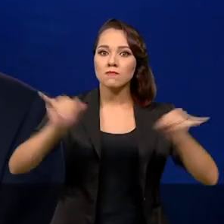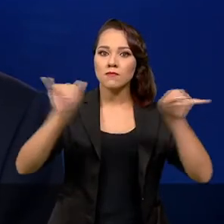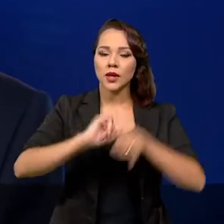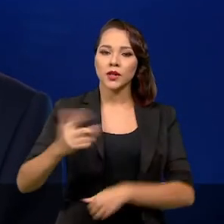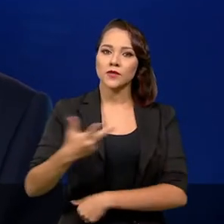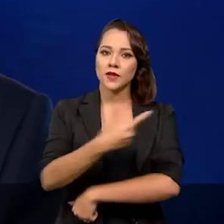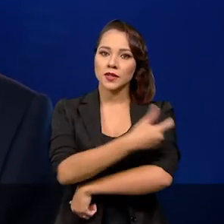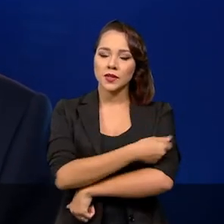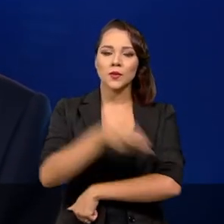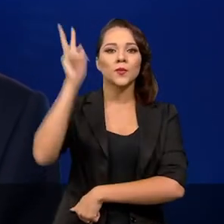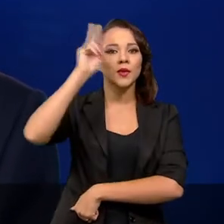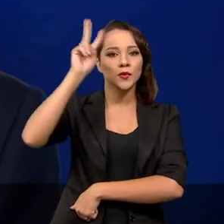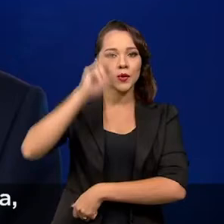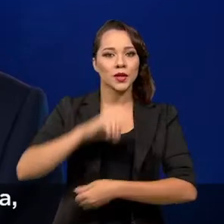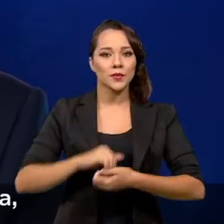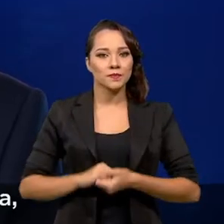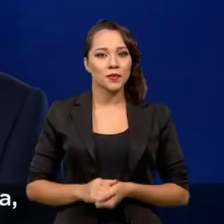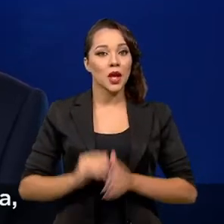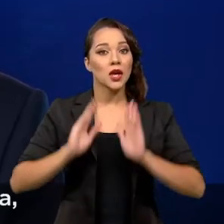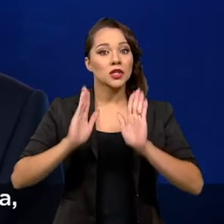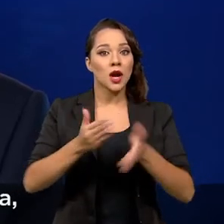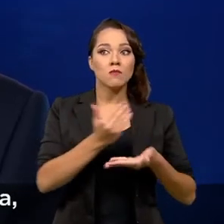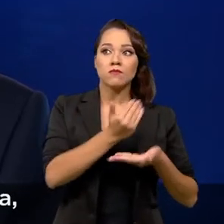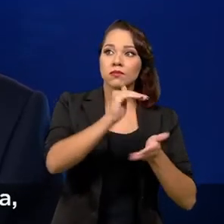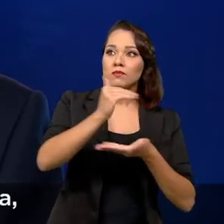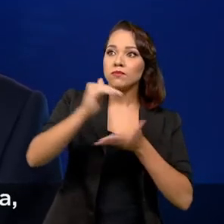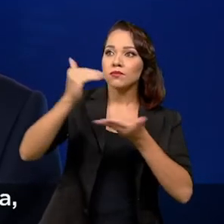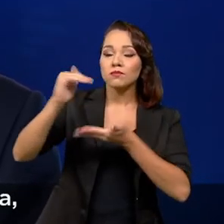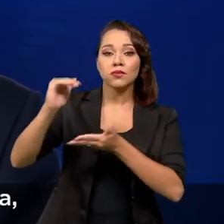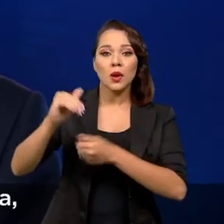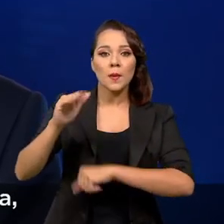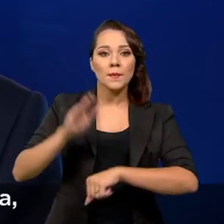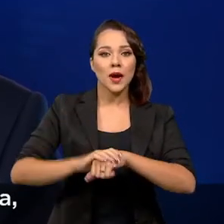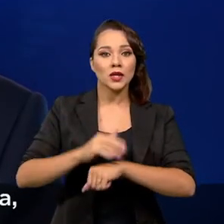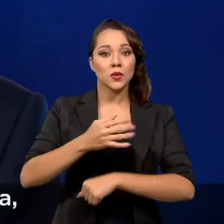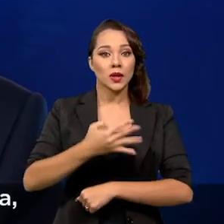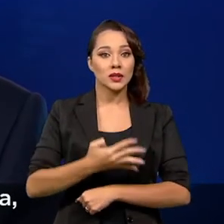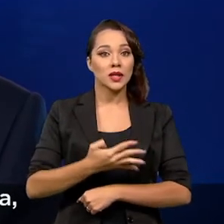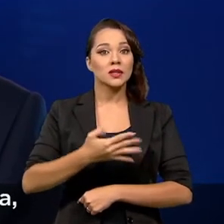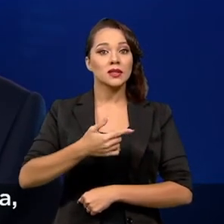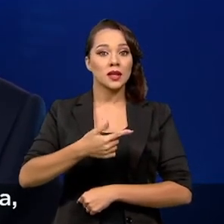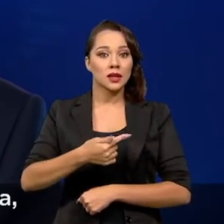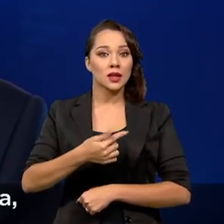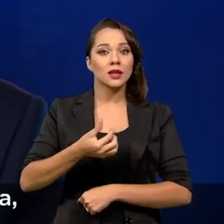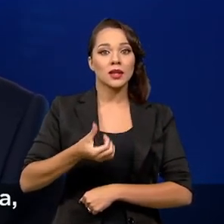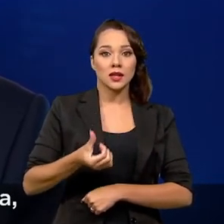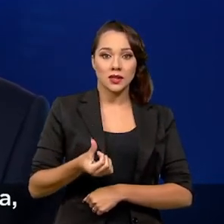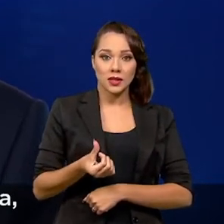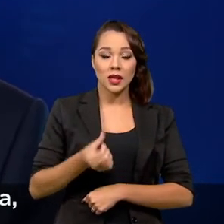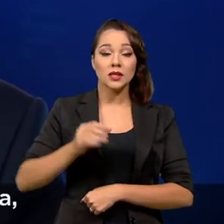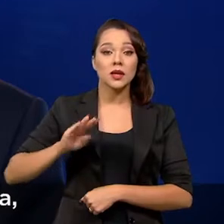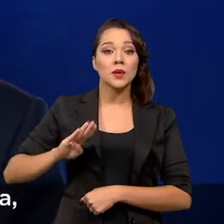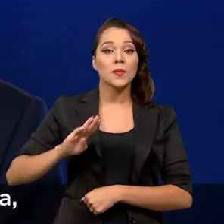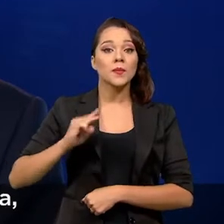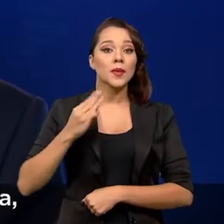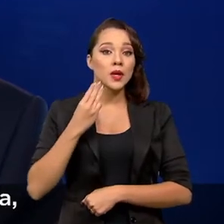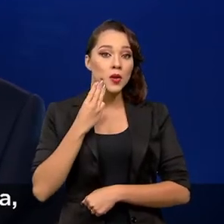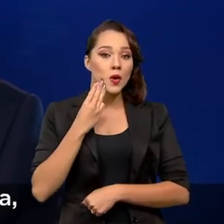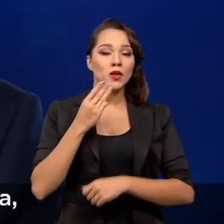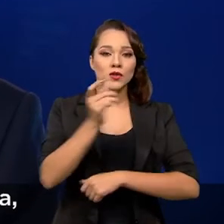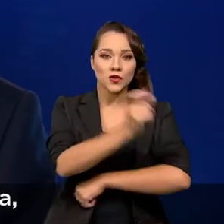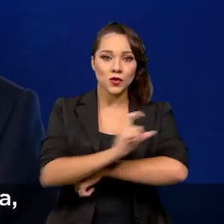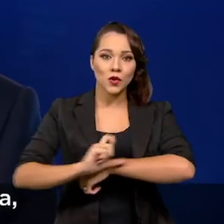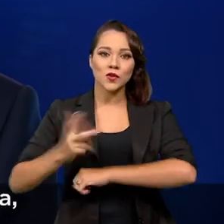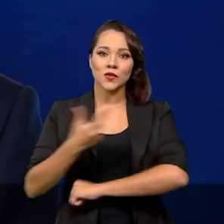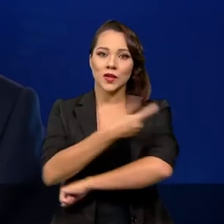vacinação de sua história. Já foram distribuídas mais de 476 milhões de doses